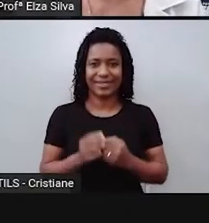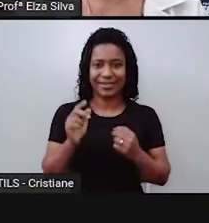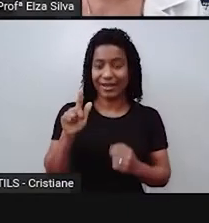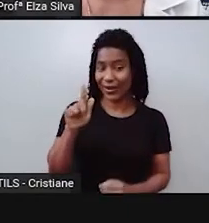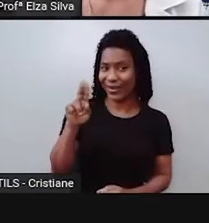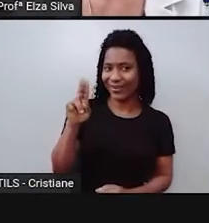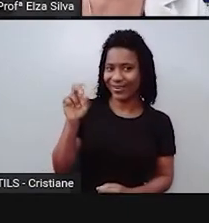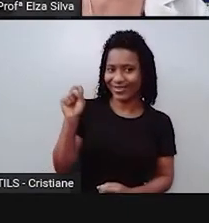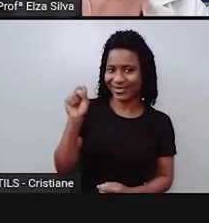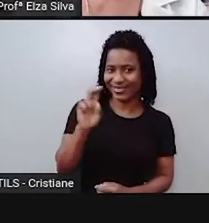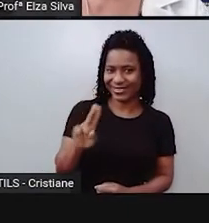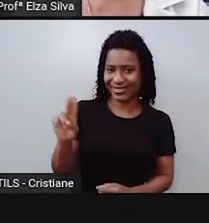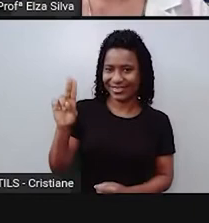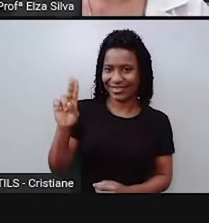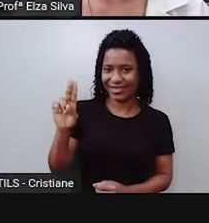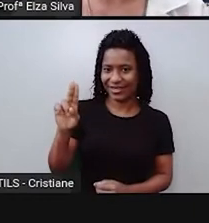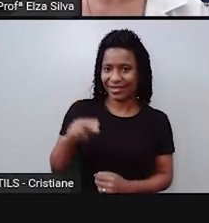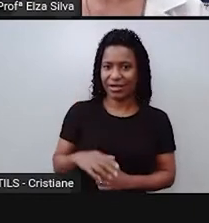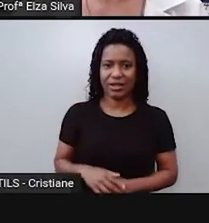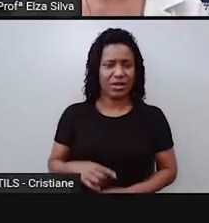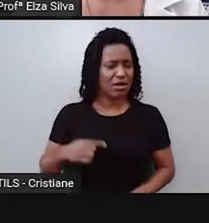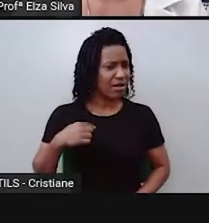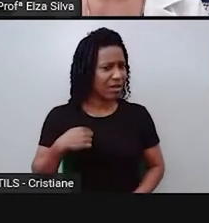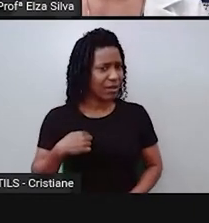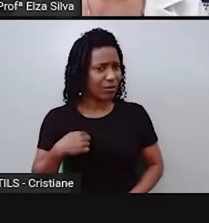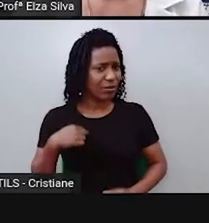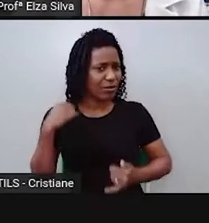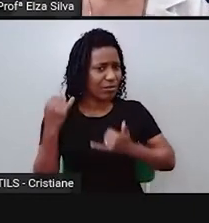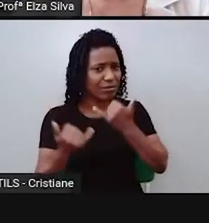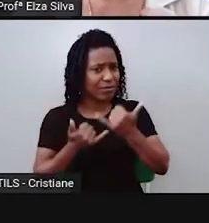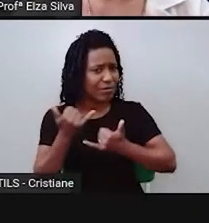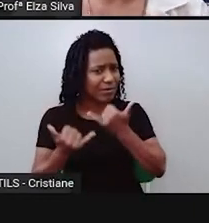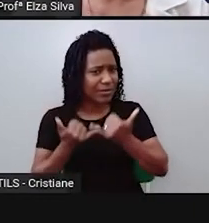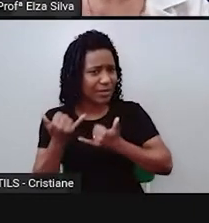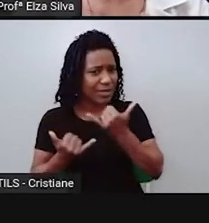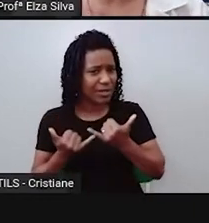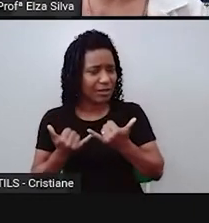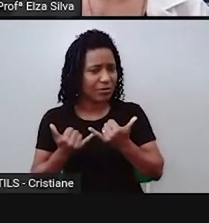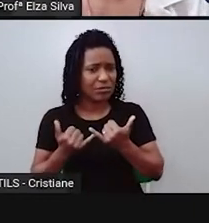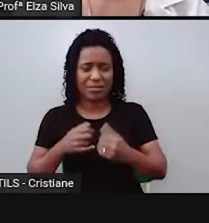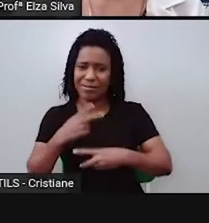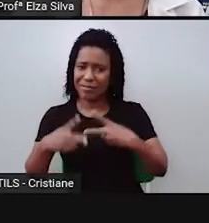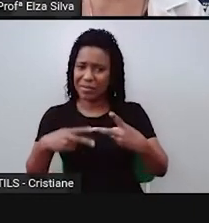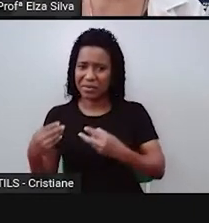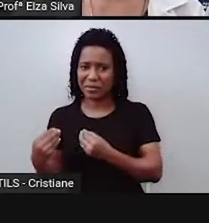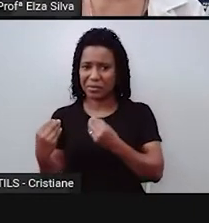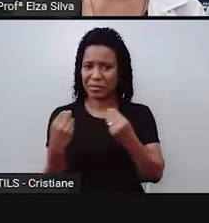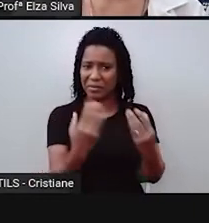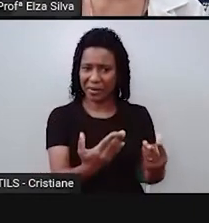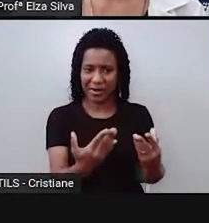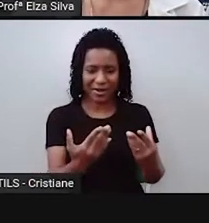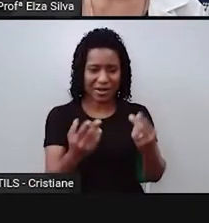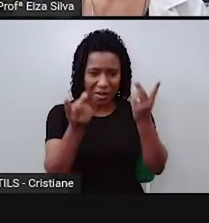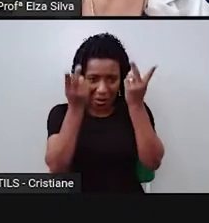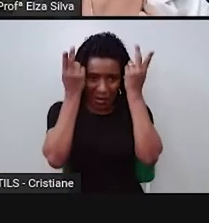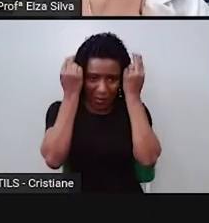ele diz, eu não sou um brinquedo. Não me dê de presente na Páscoa.